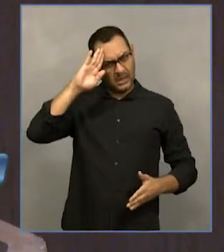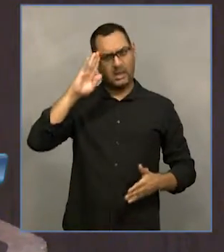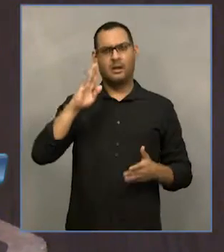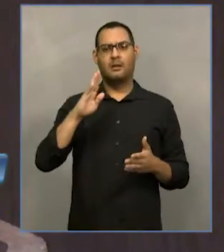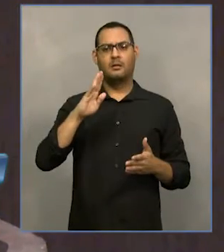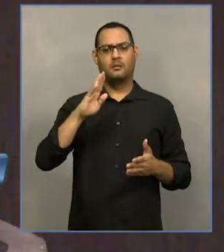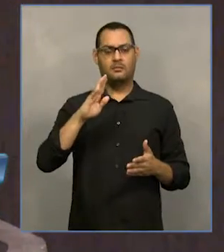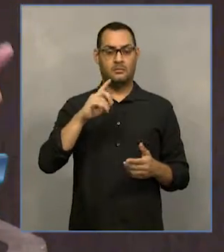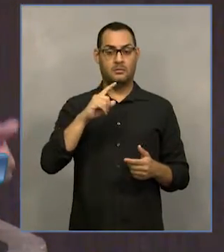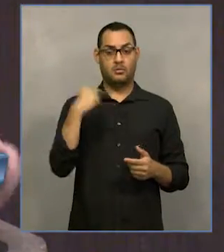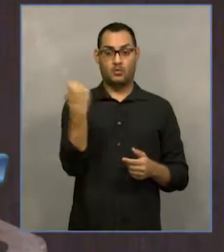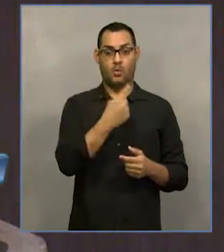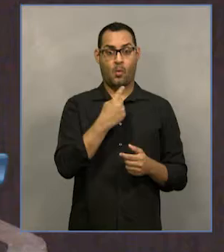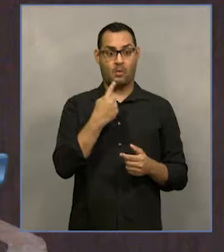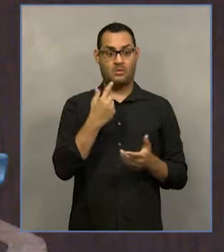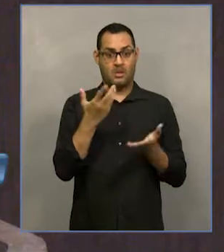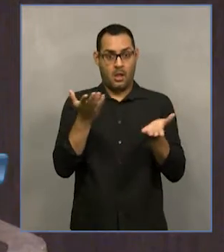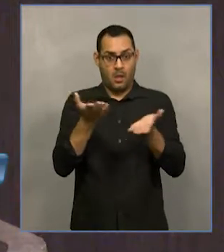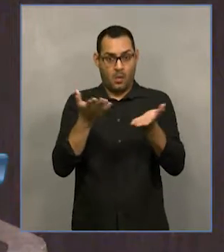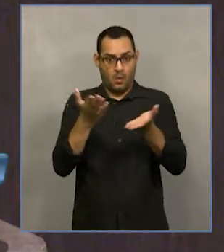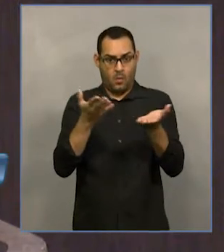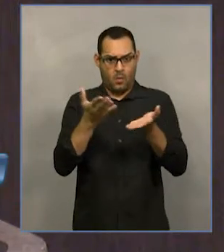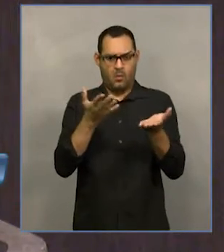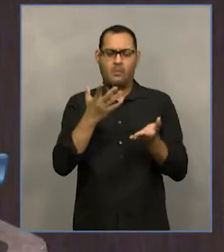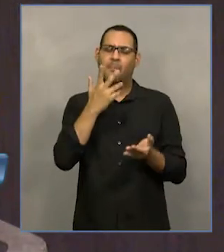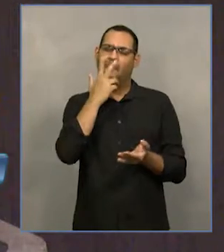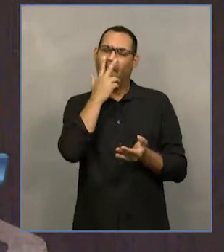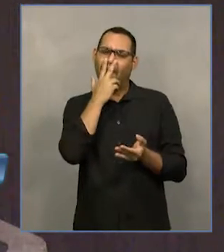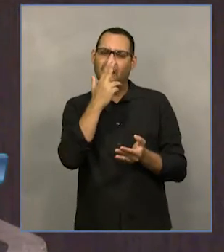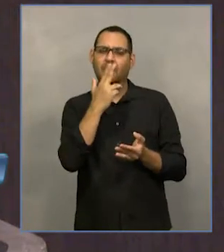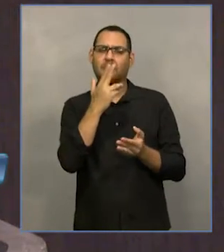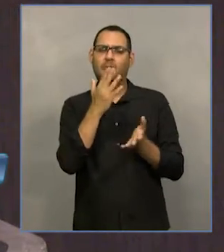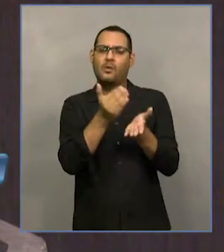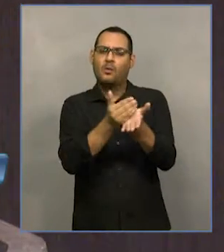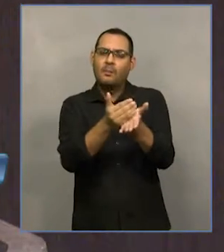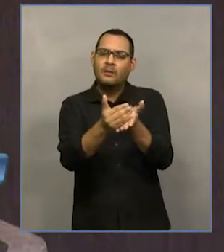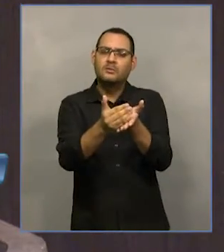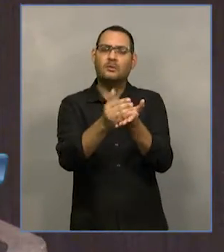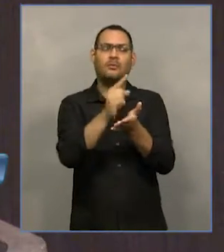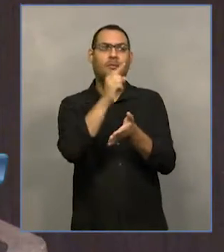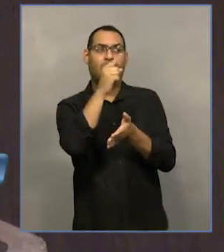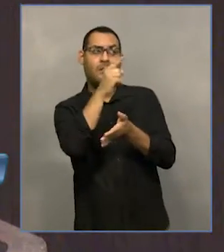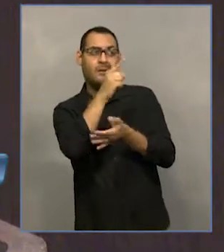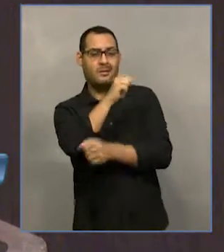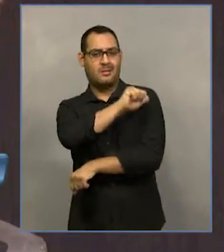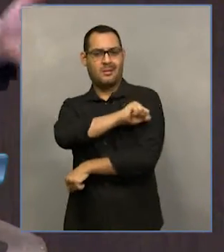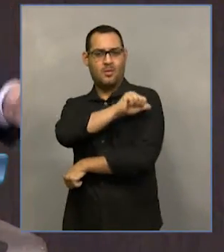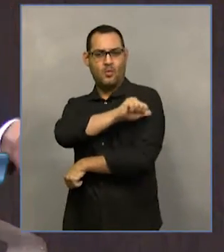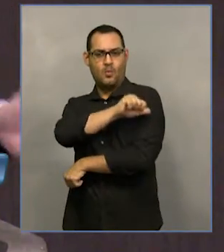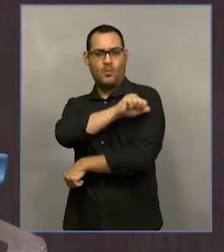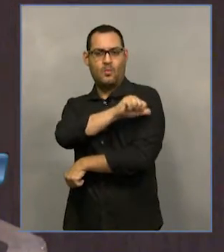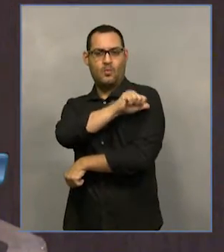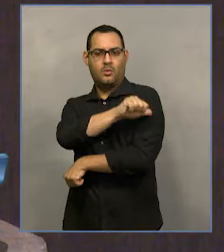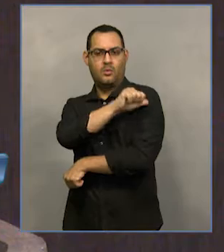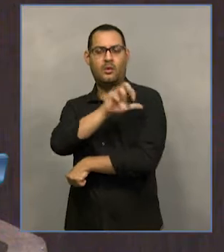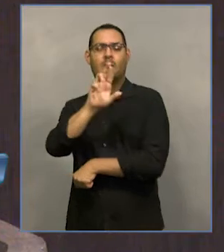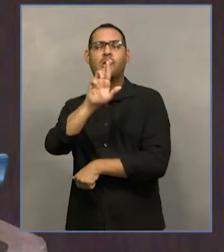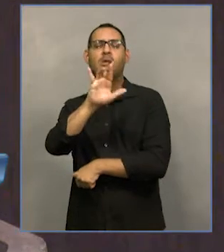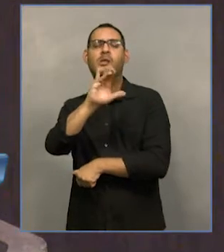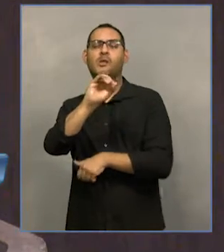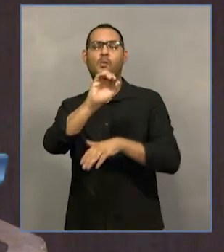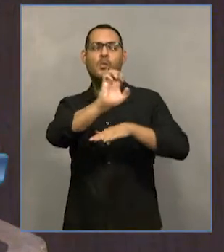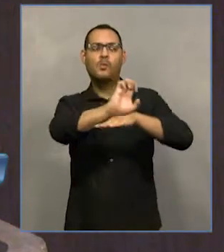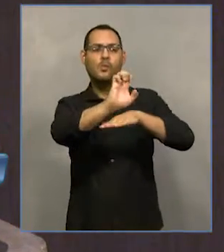que está ficando mais comum, inclusive, deu-se agora no Rio de Janeiro, dar-se-á agora no